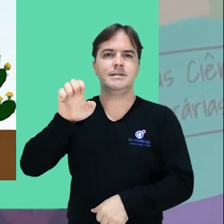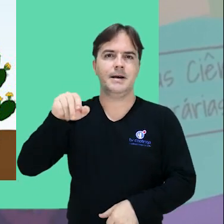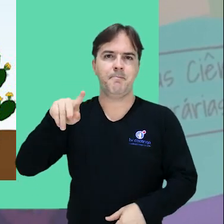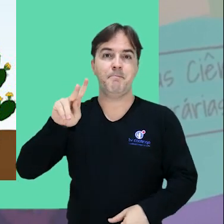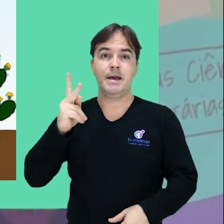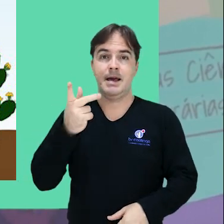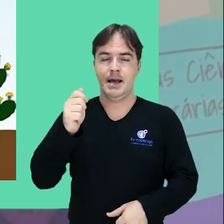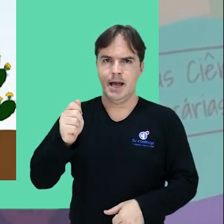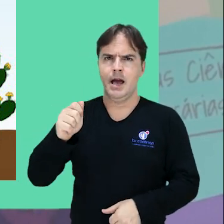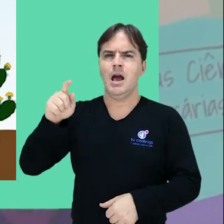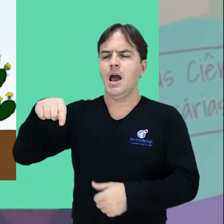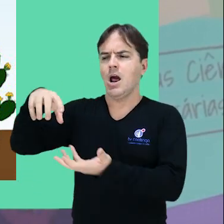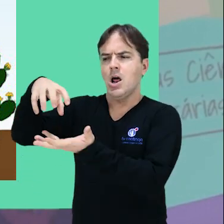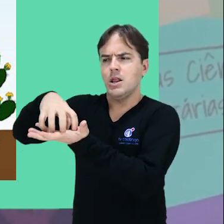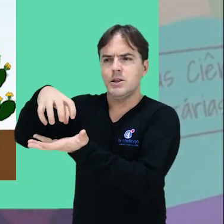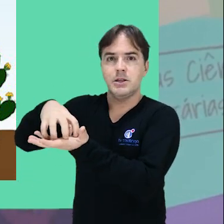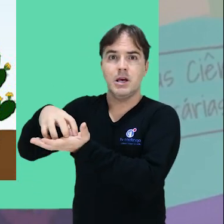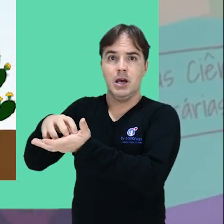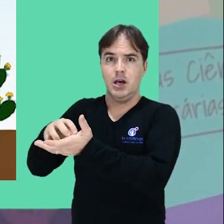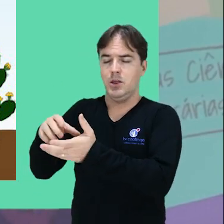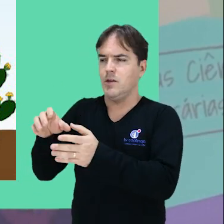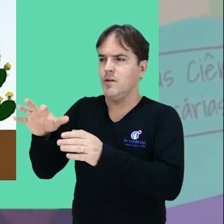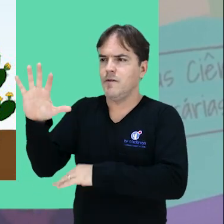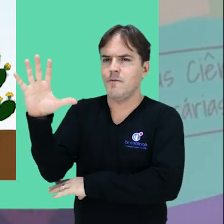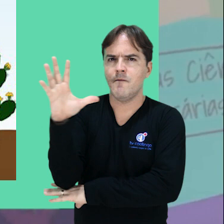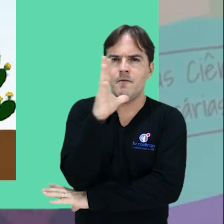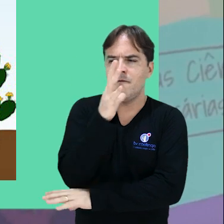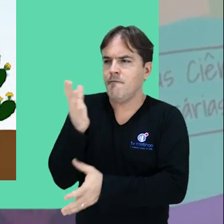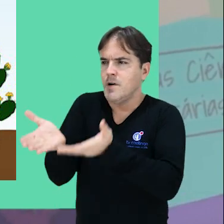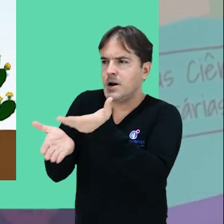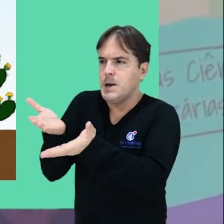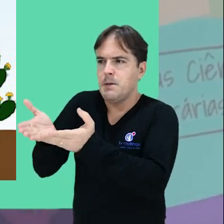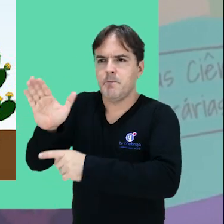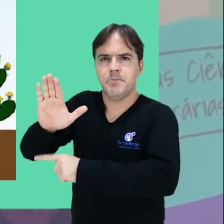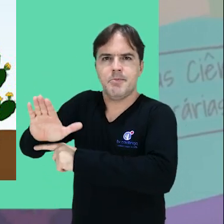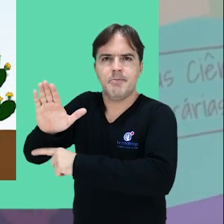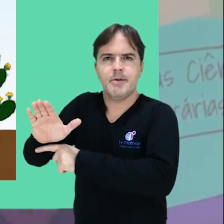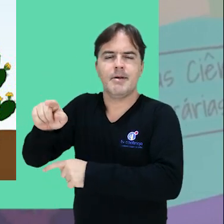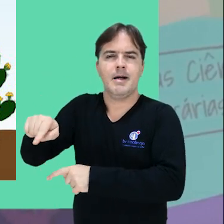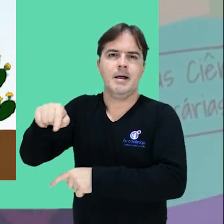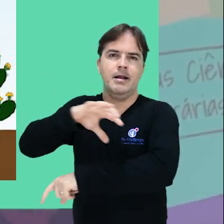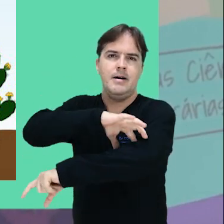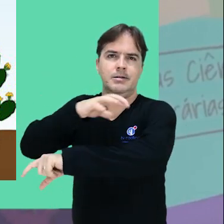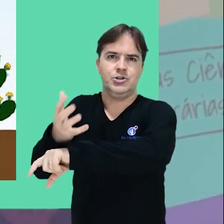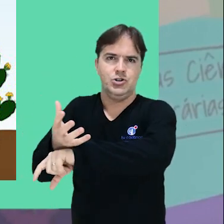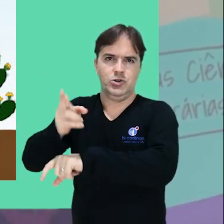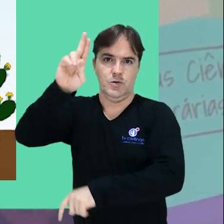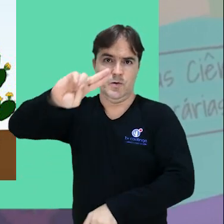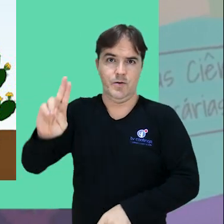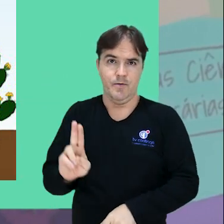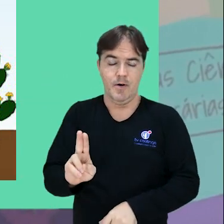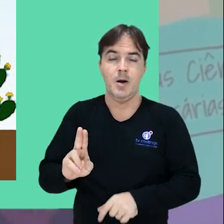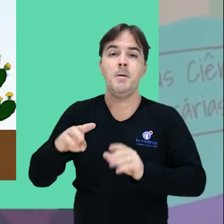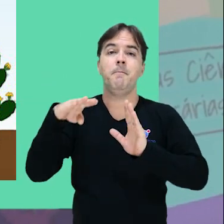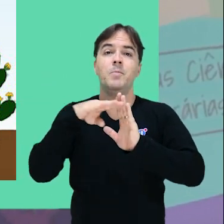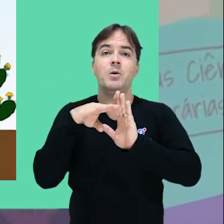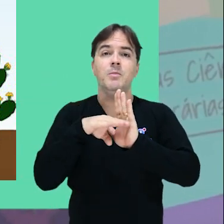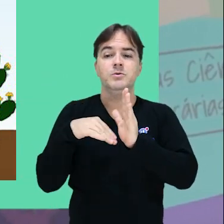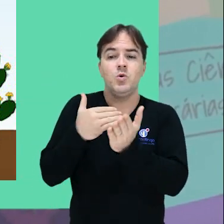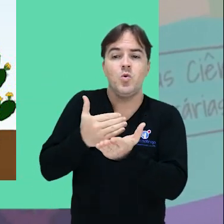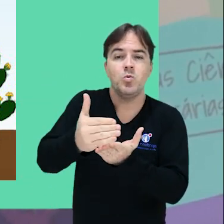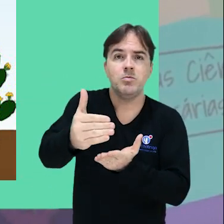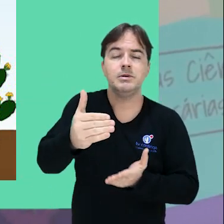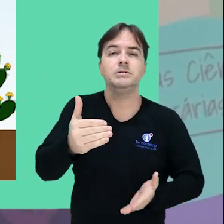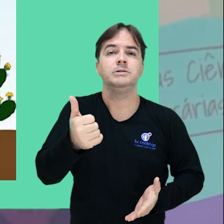Conservação e Manejo de Fauna da Caatinga da Univasf. A programação vai acontecer a partir de 10 de janeiro